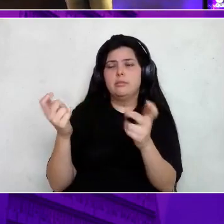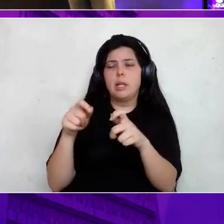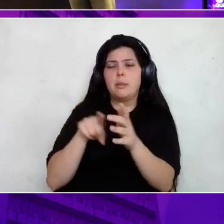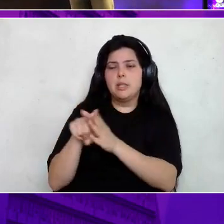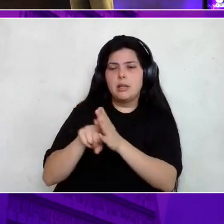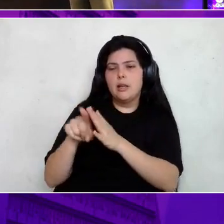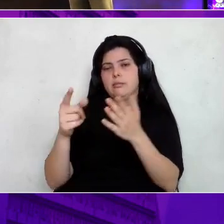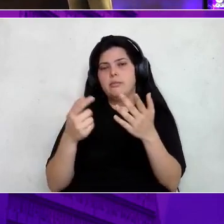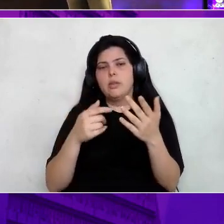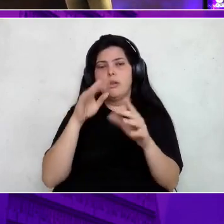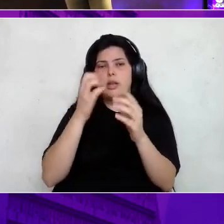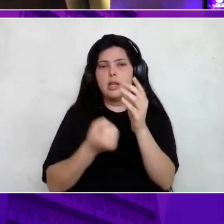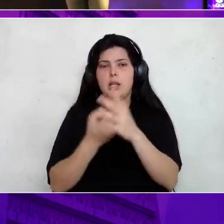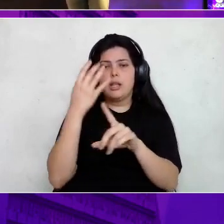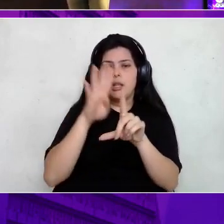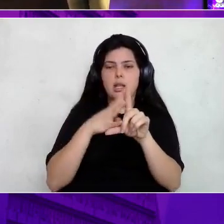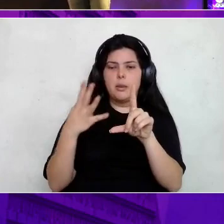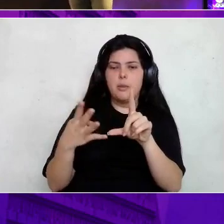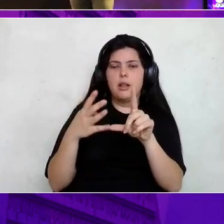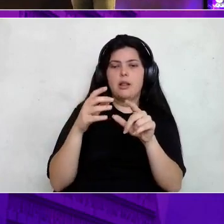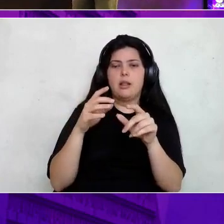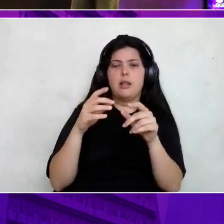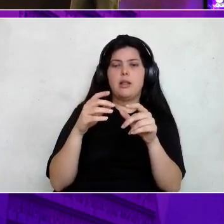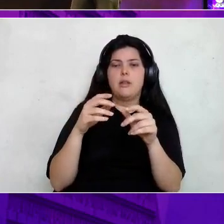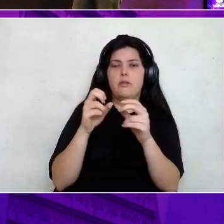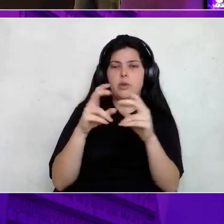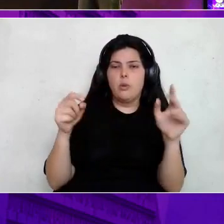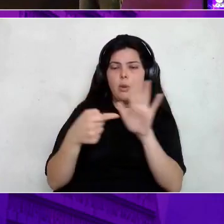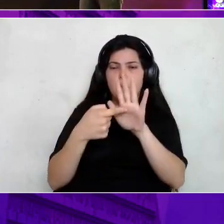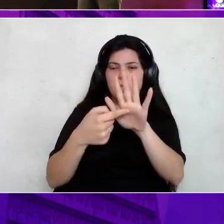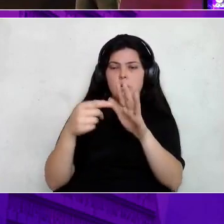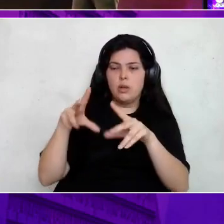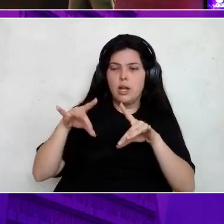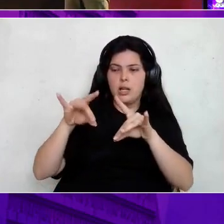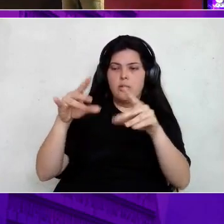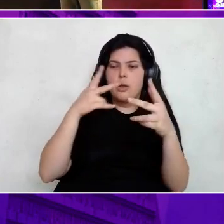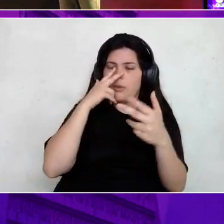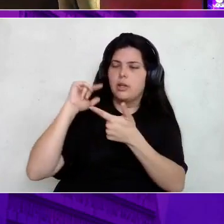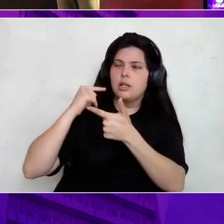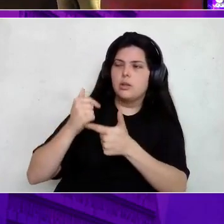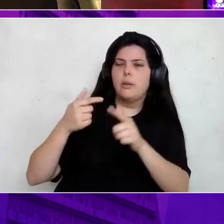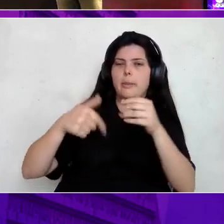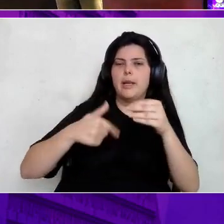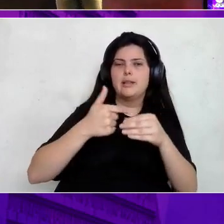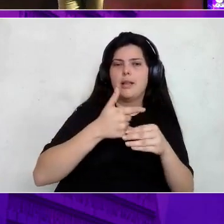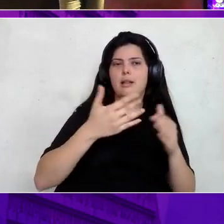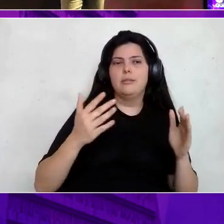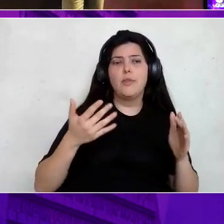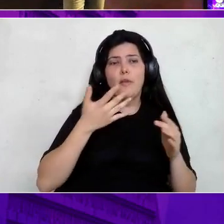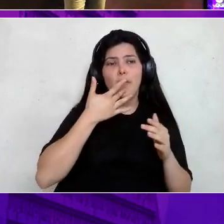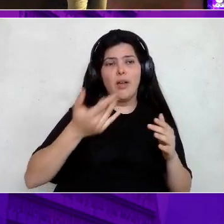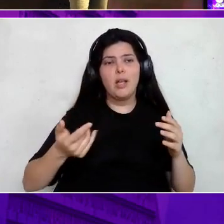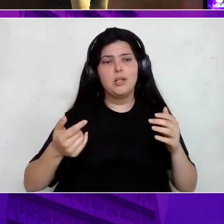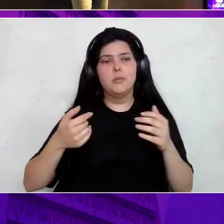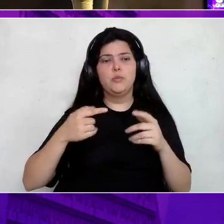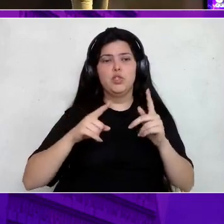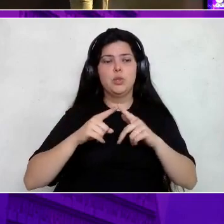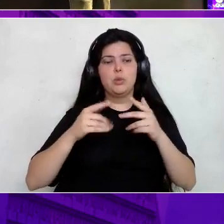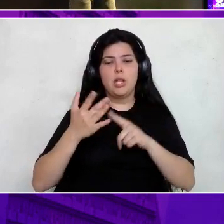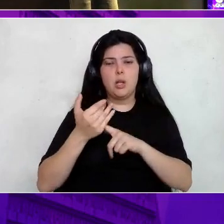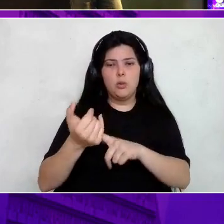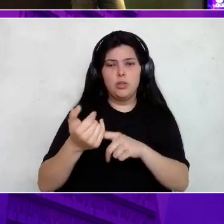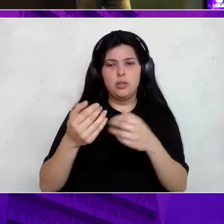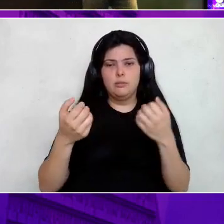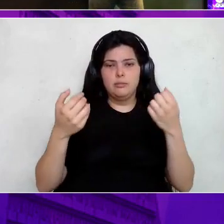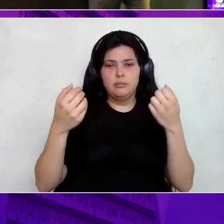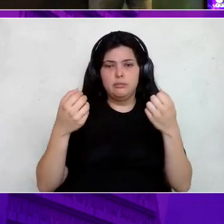apontando para um ou mais arquivos. É uma tabela tradicional do MySQL. Então, é dessa facilidade, nesse nível de tecnologia que a gente está falando. Para ter